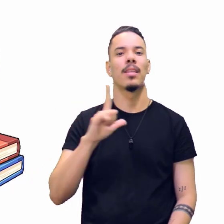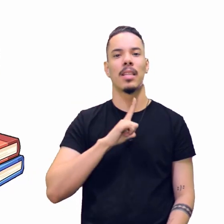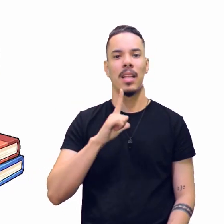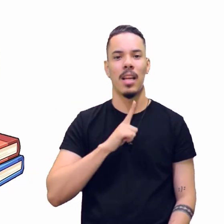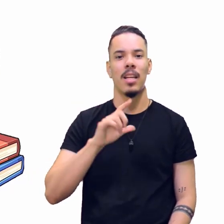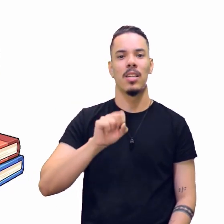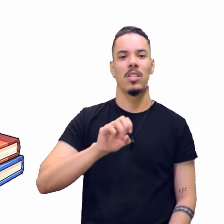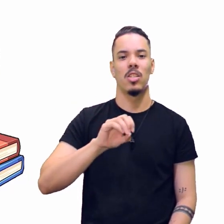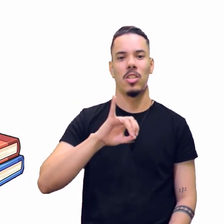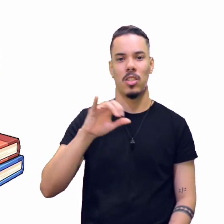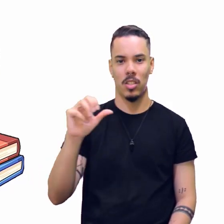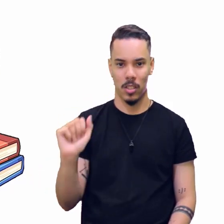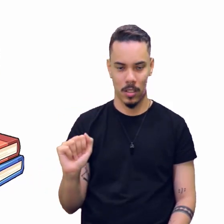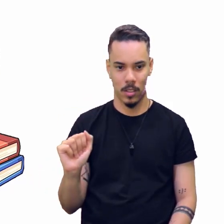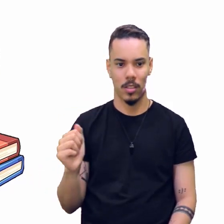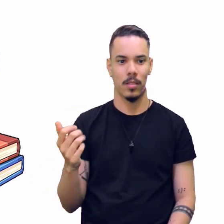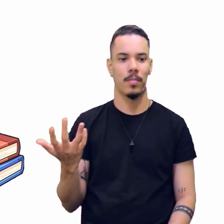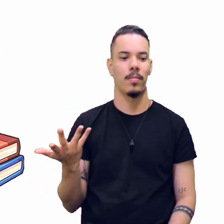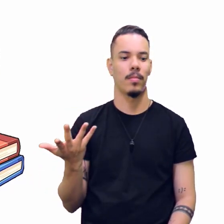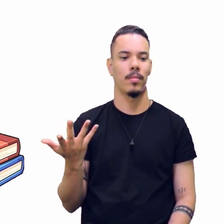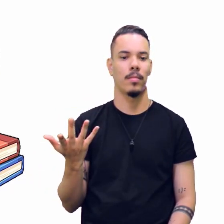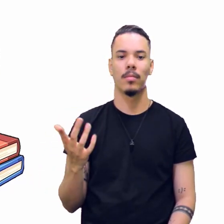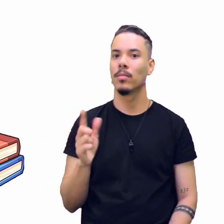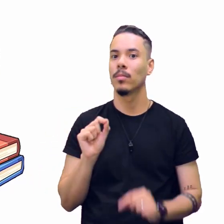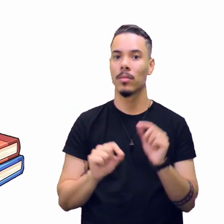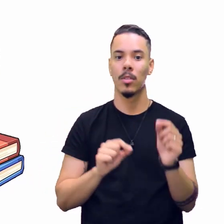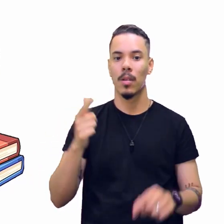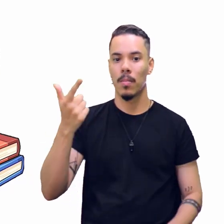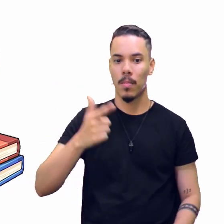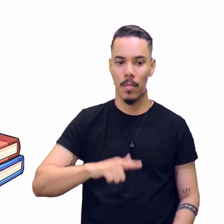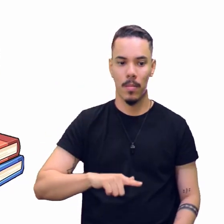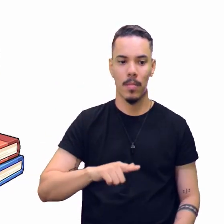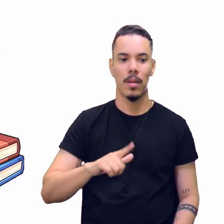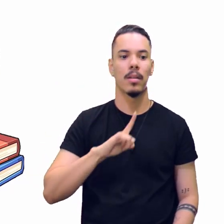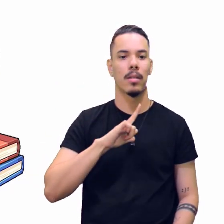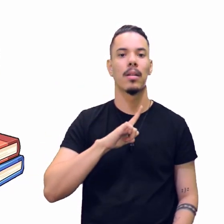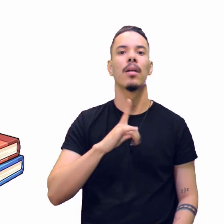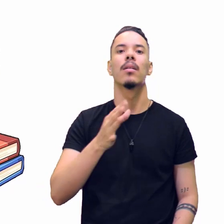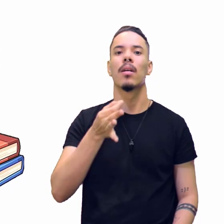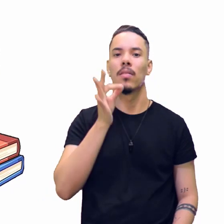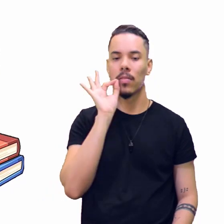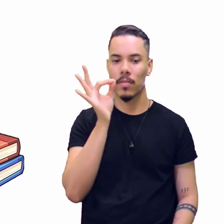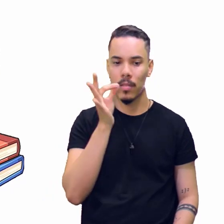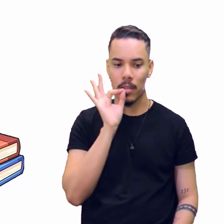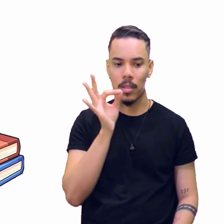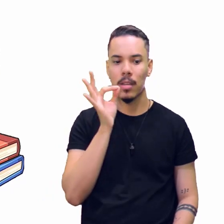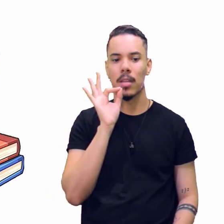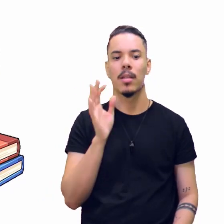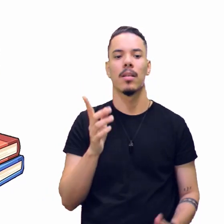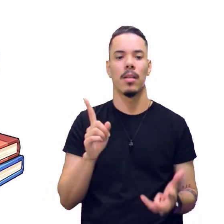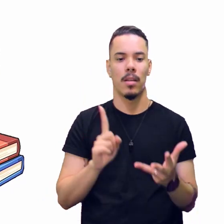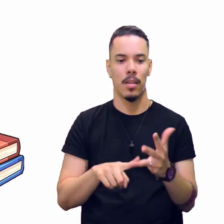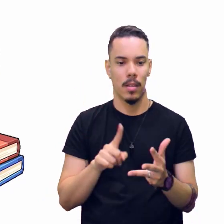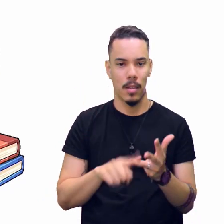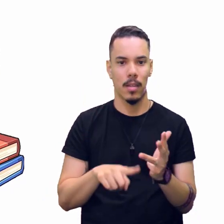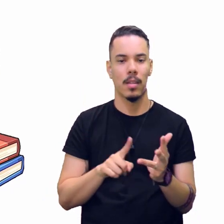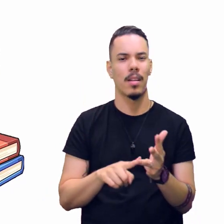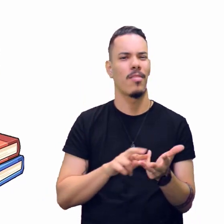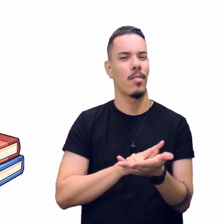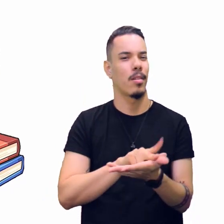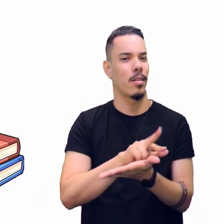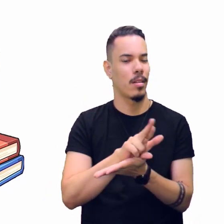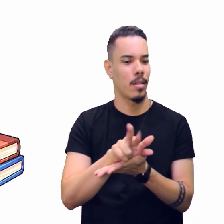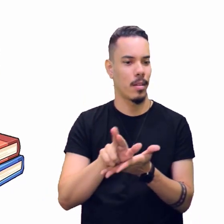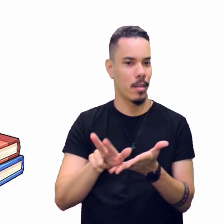soja. O que mais que temos aqui? O café, né? Tem várias,